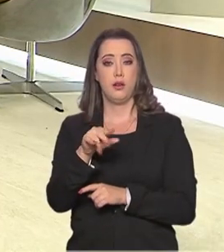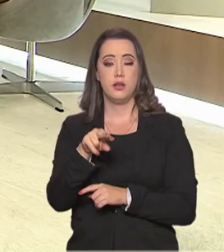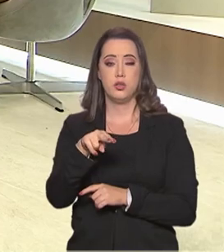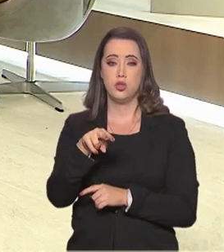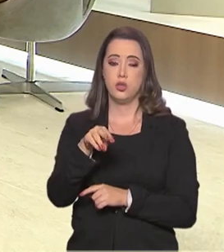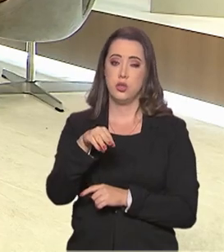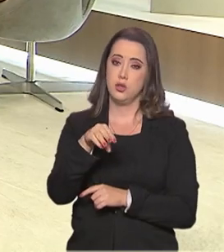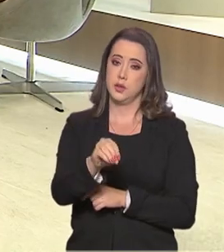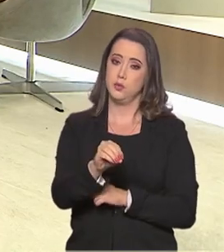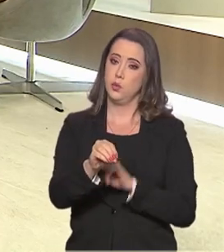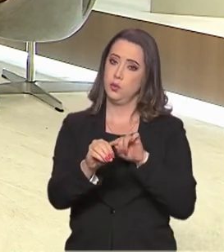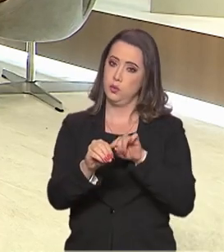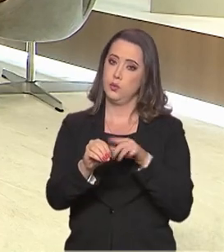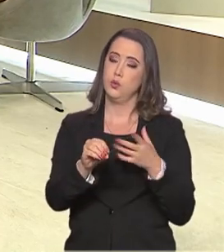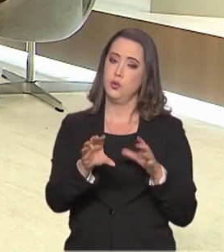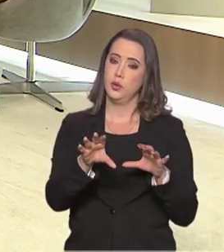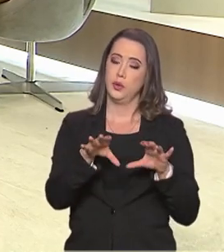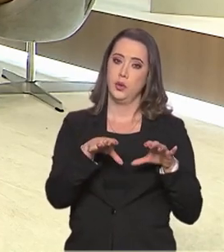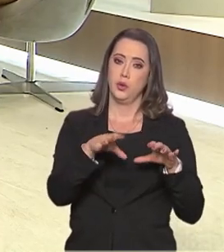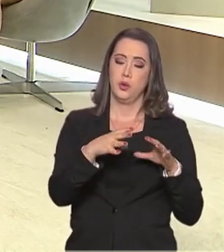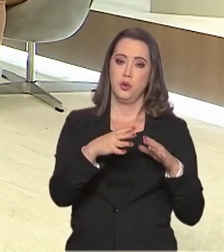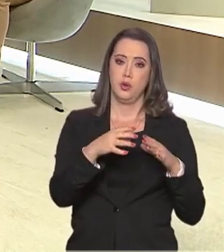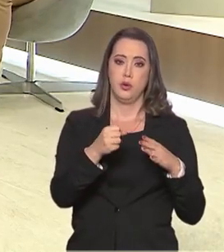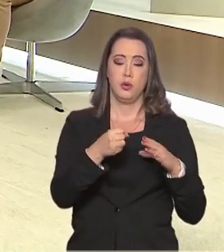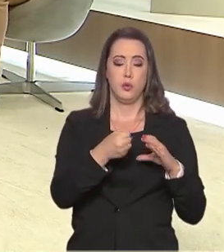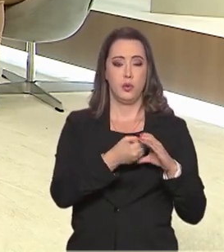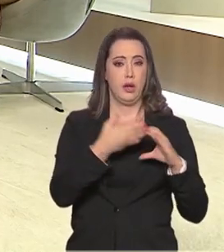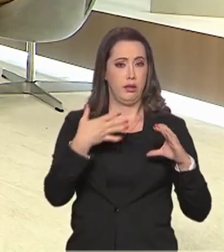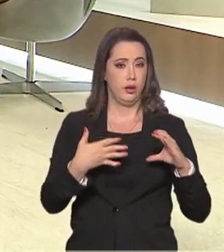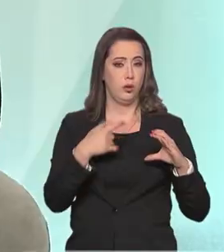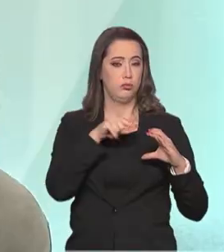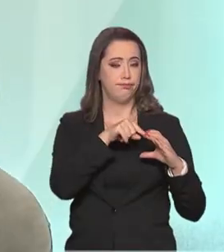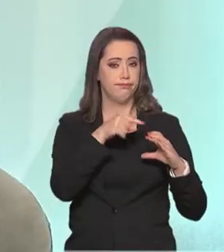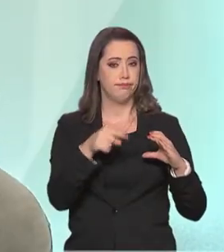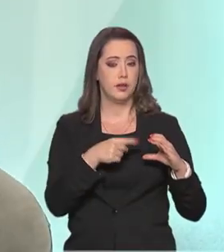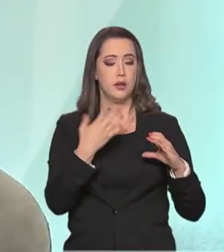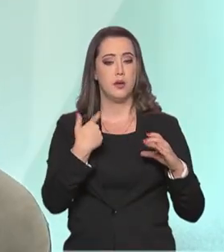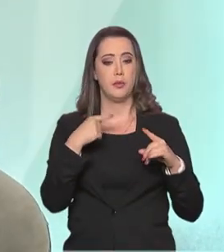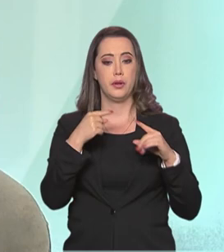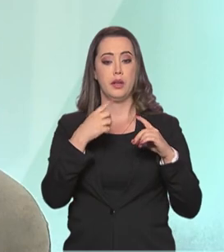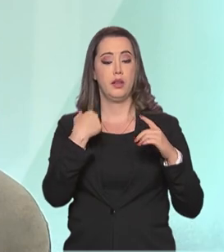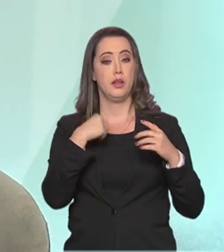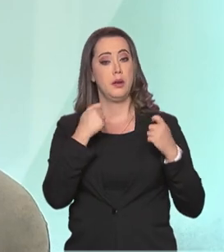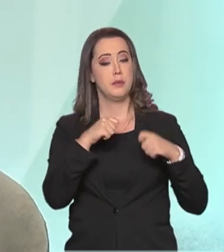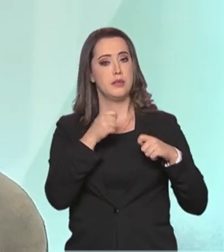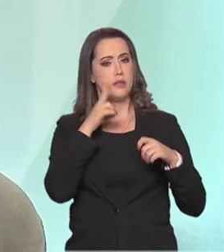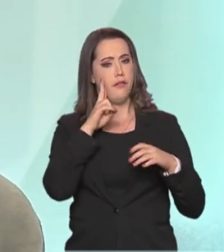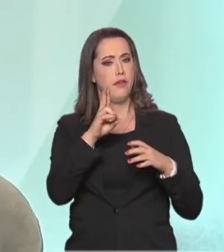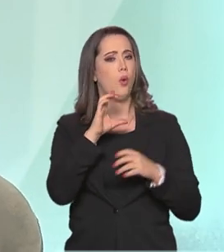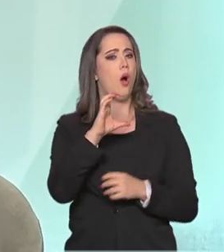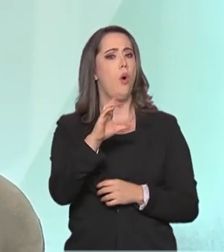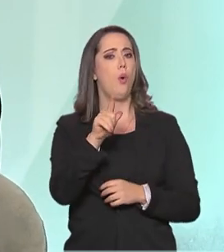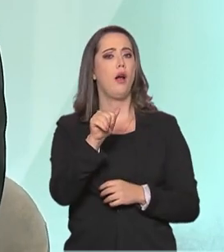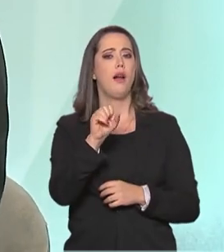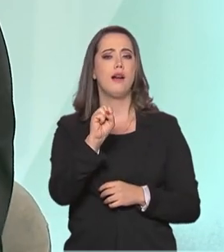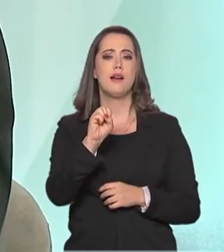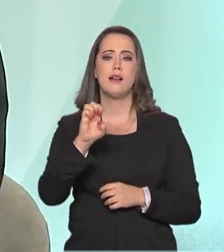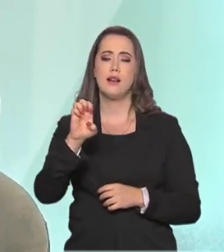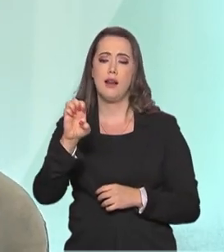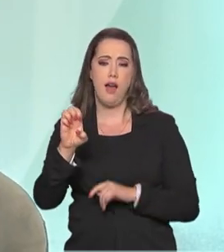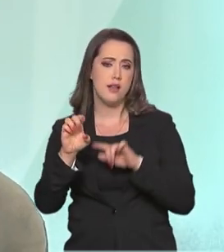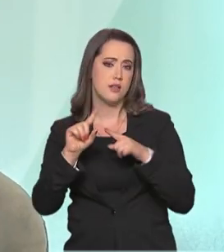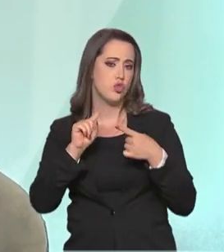categorias, perdão, porque no desporto paralímpico eles são subdivididos por classes e categorias de